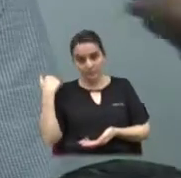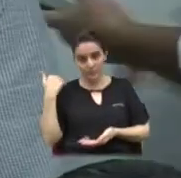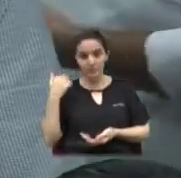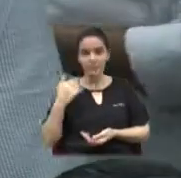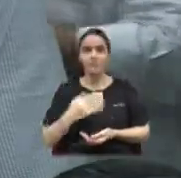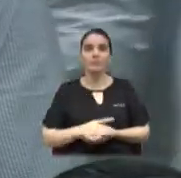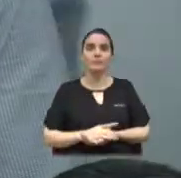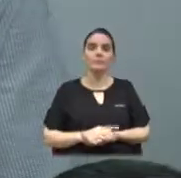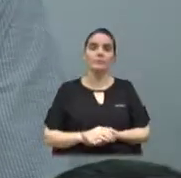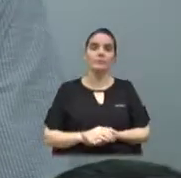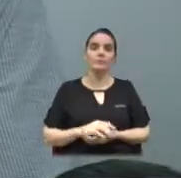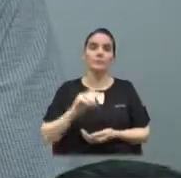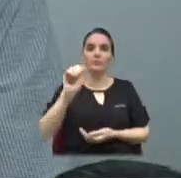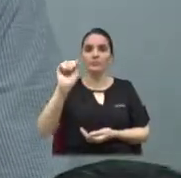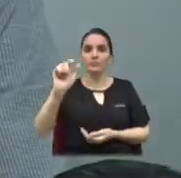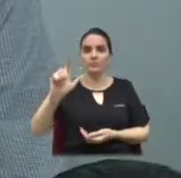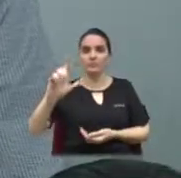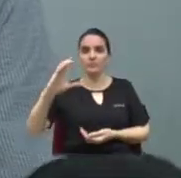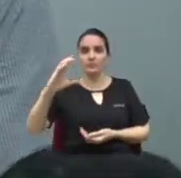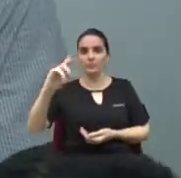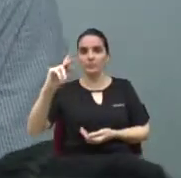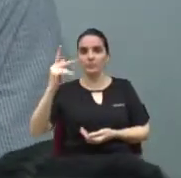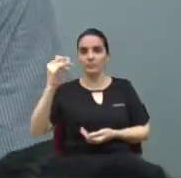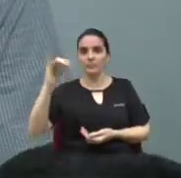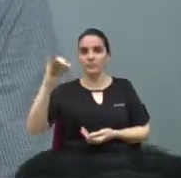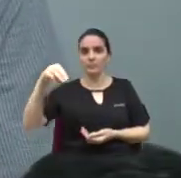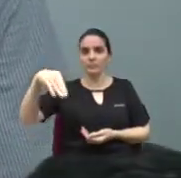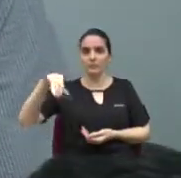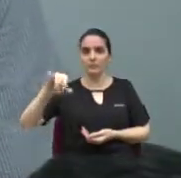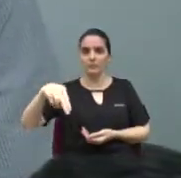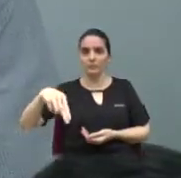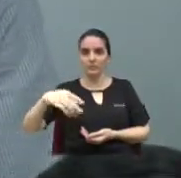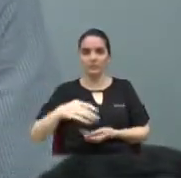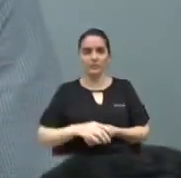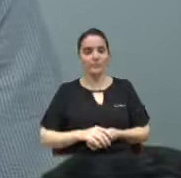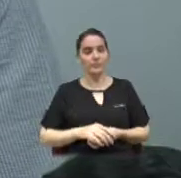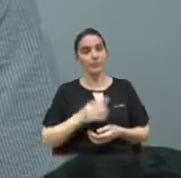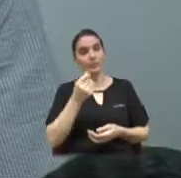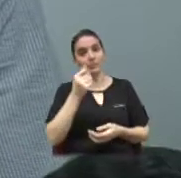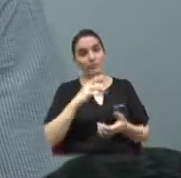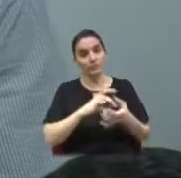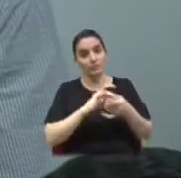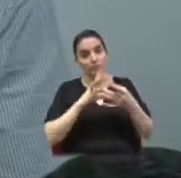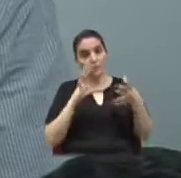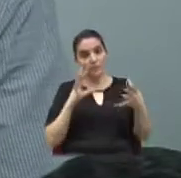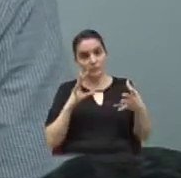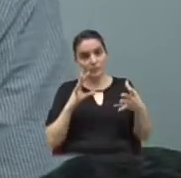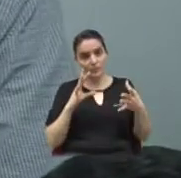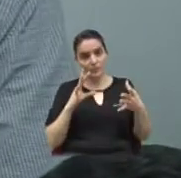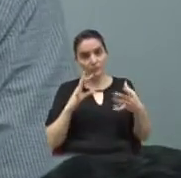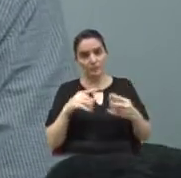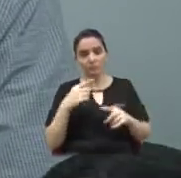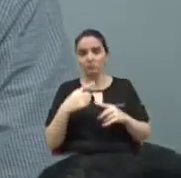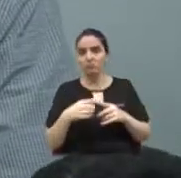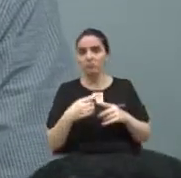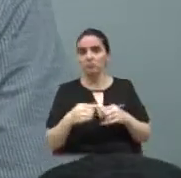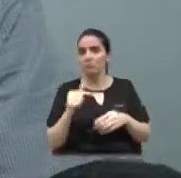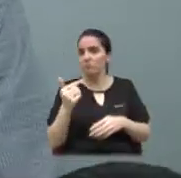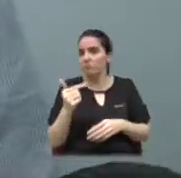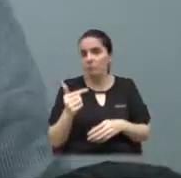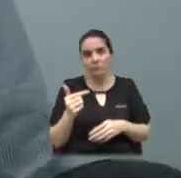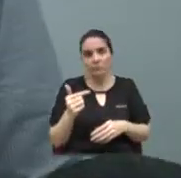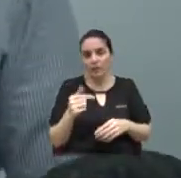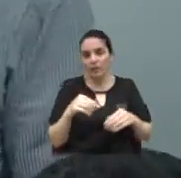propósito de fazer essa liberação desse valor para que pudéssemos ter um lugar para apreender os veículos. Daqui a pouco,